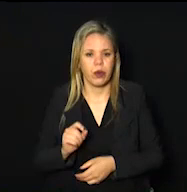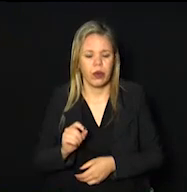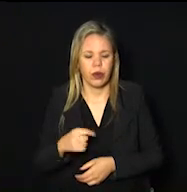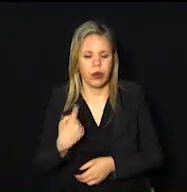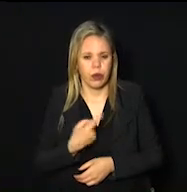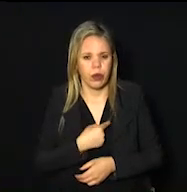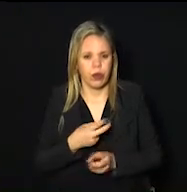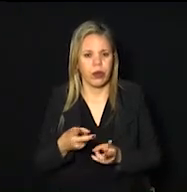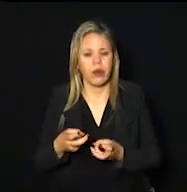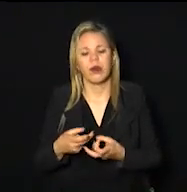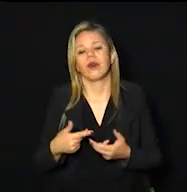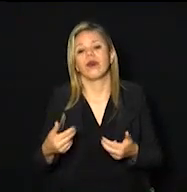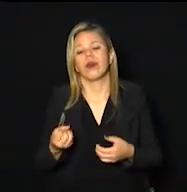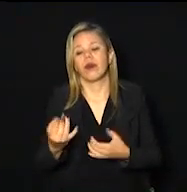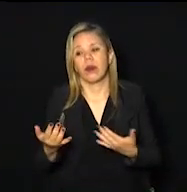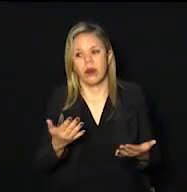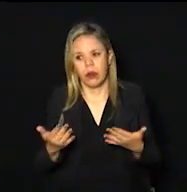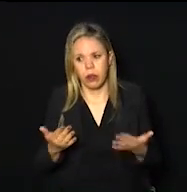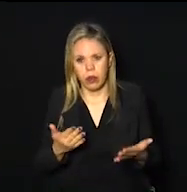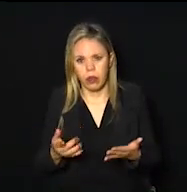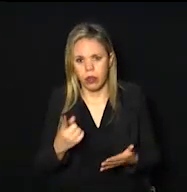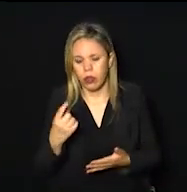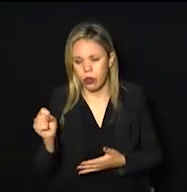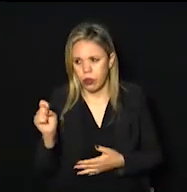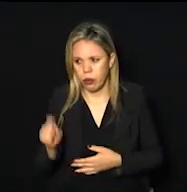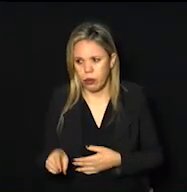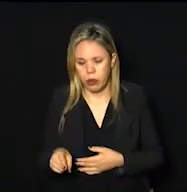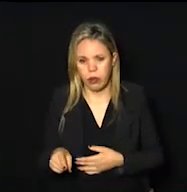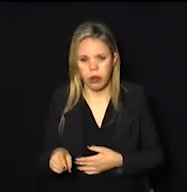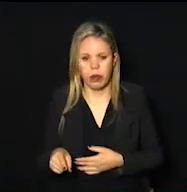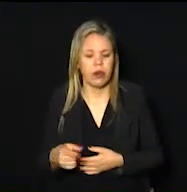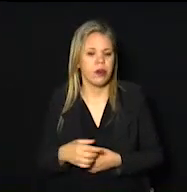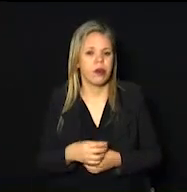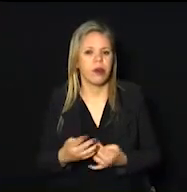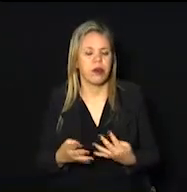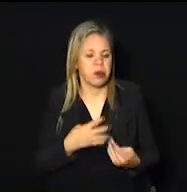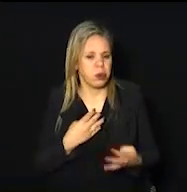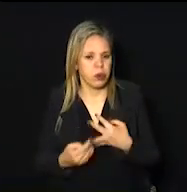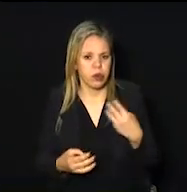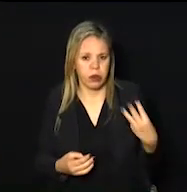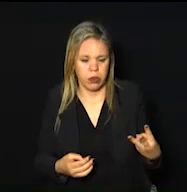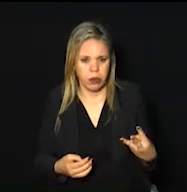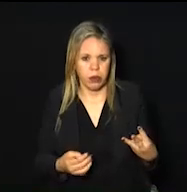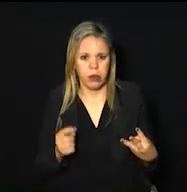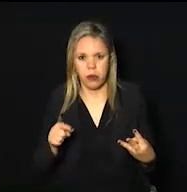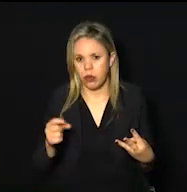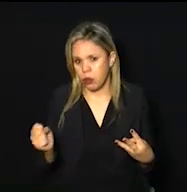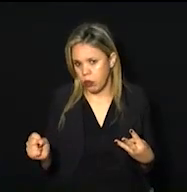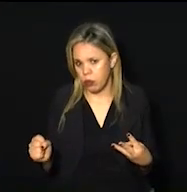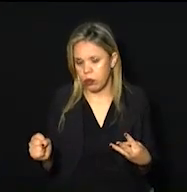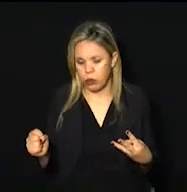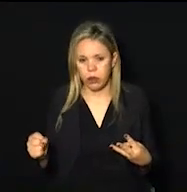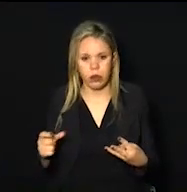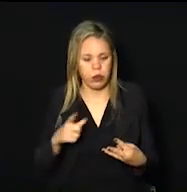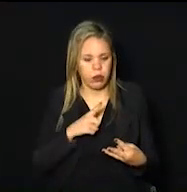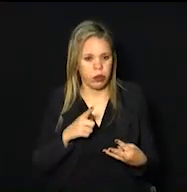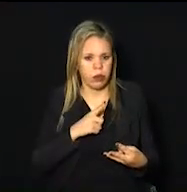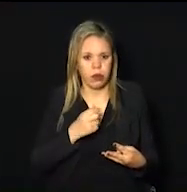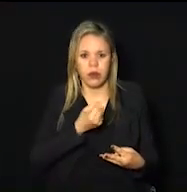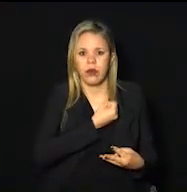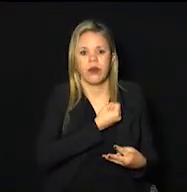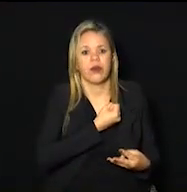vai pegar o número de casos que está em 18 mil e qualquer coisa, multiplica por 3,8, nós teríamos o número